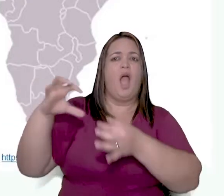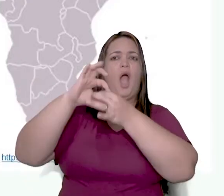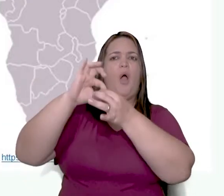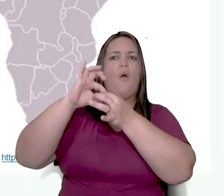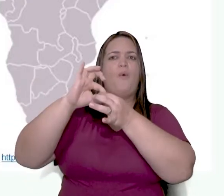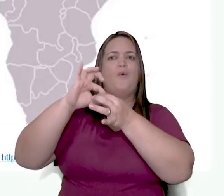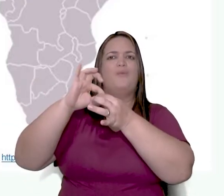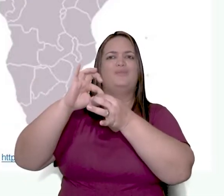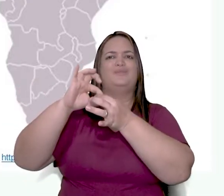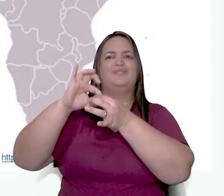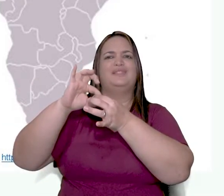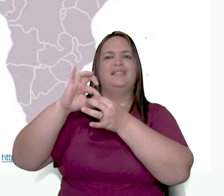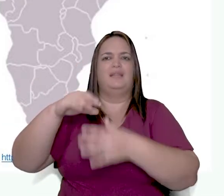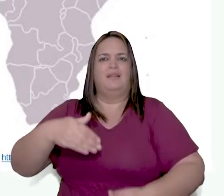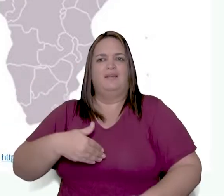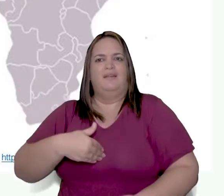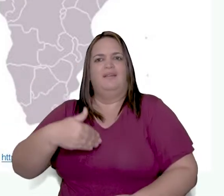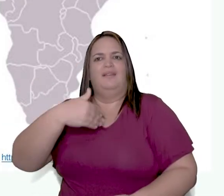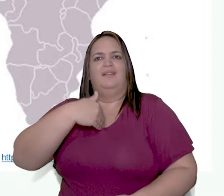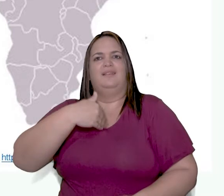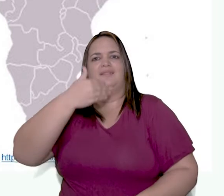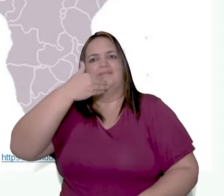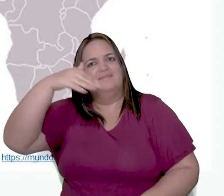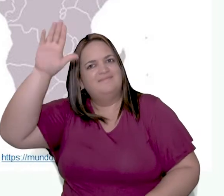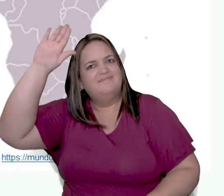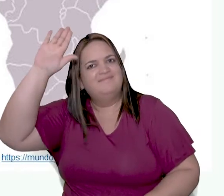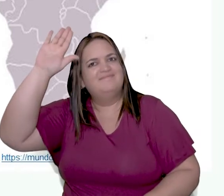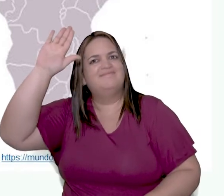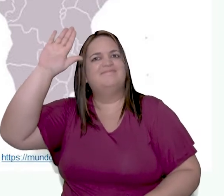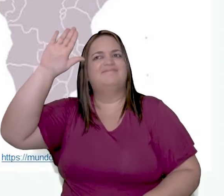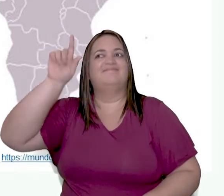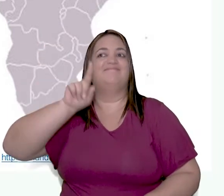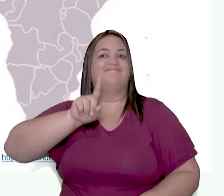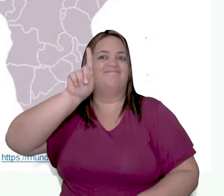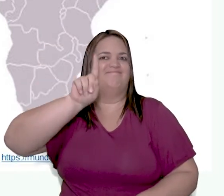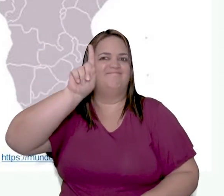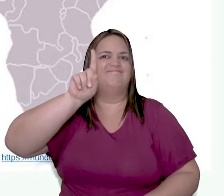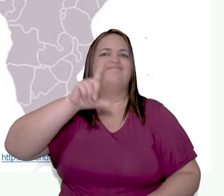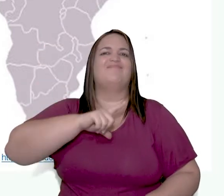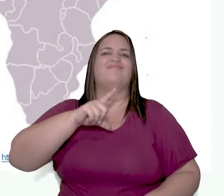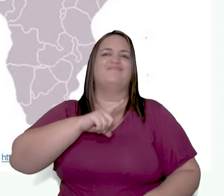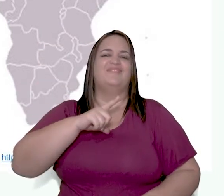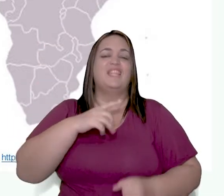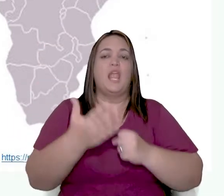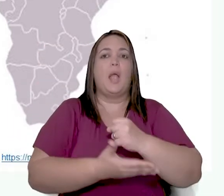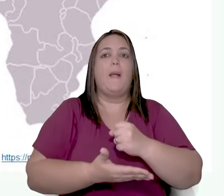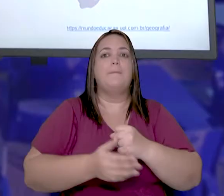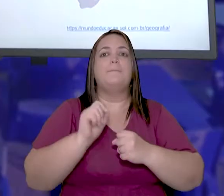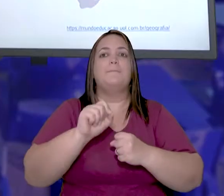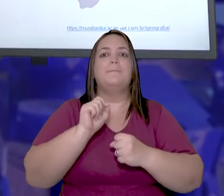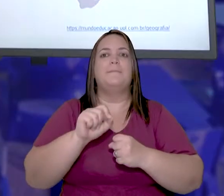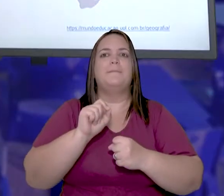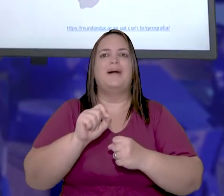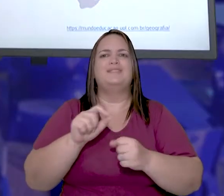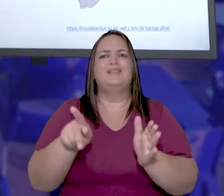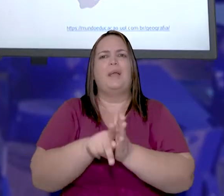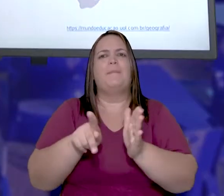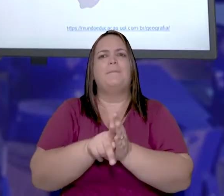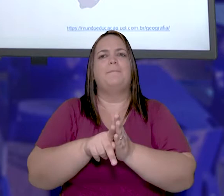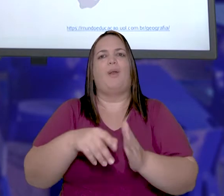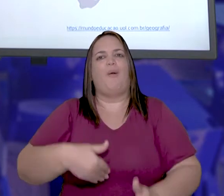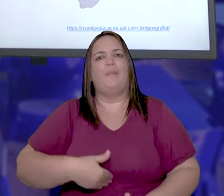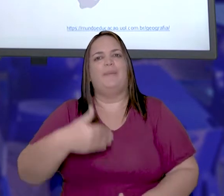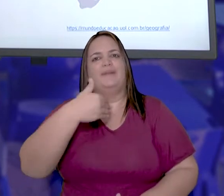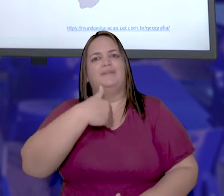África, tá certo? Que tem uma ligação com a parte do Oriente Médio. Por